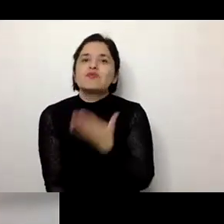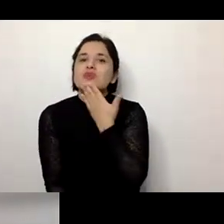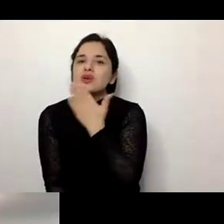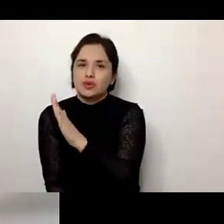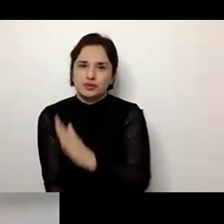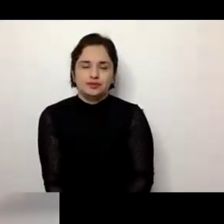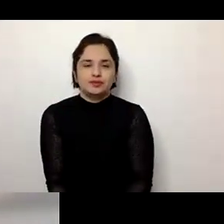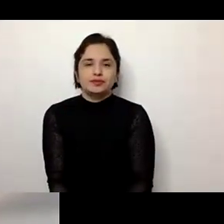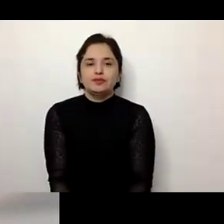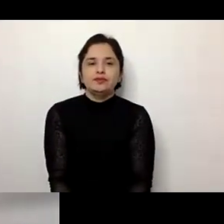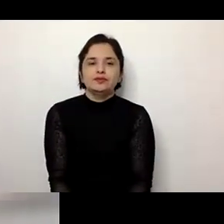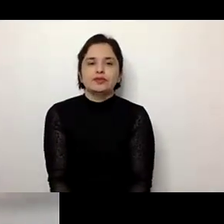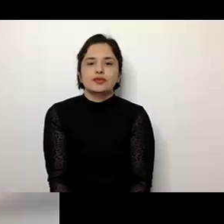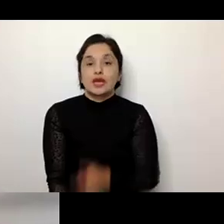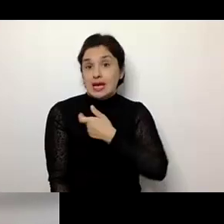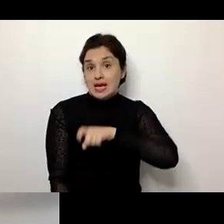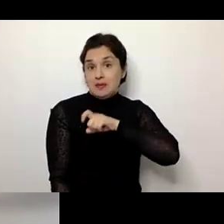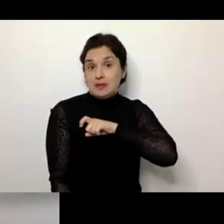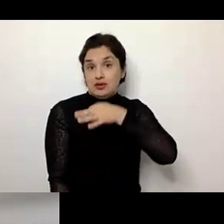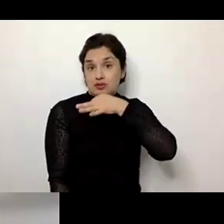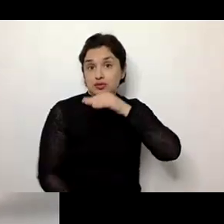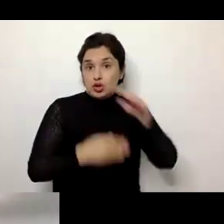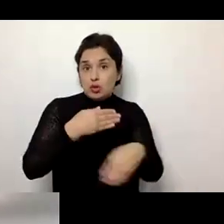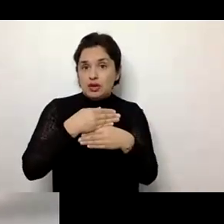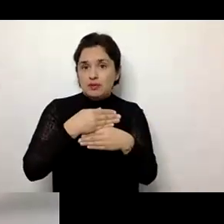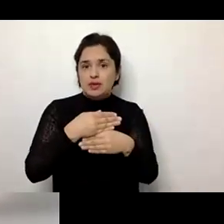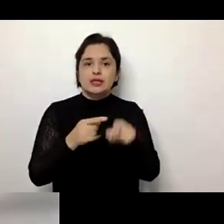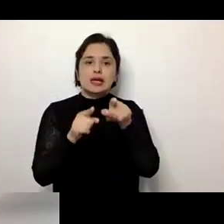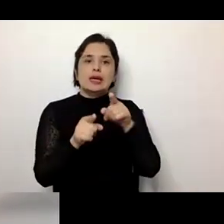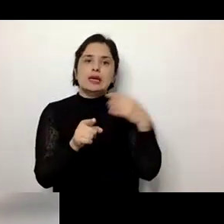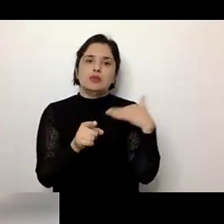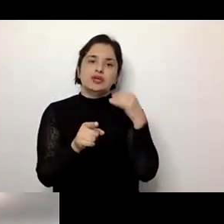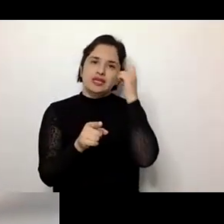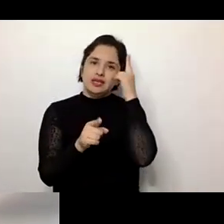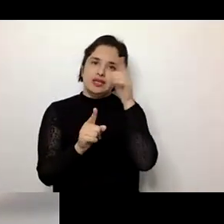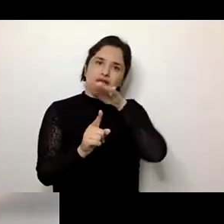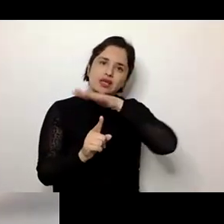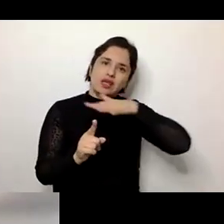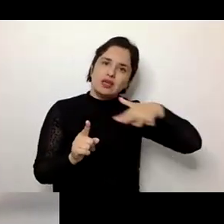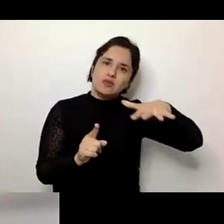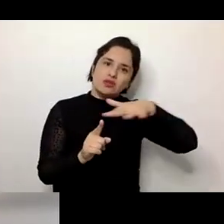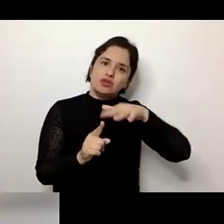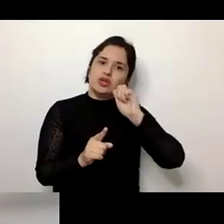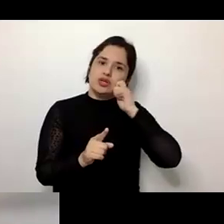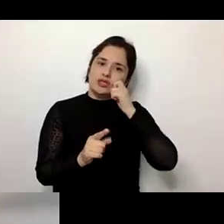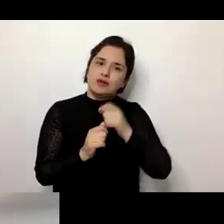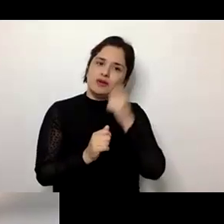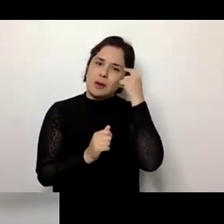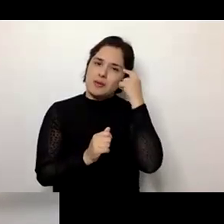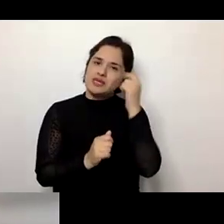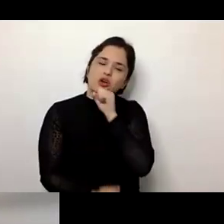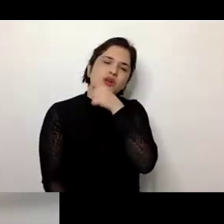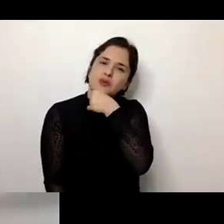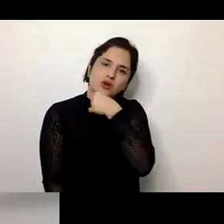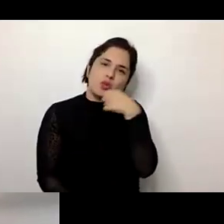Bom, aqui nos plantea que é justamente importante entender esta dimensão de o que podemos pensar como o envelhecimento